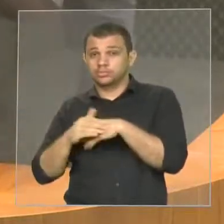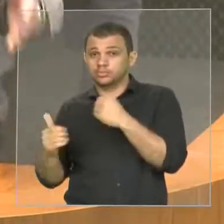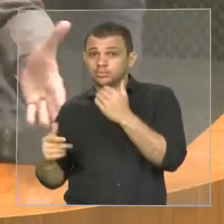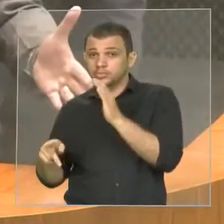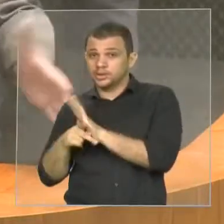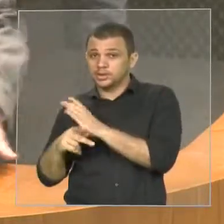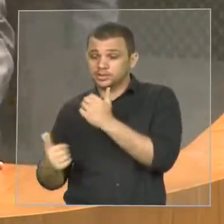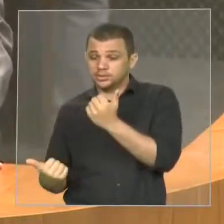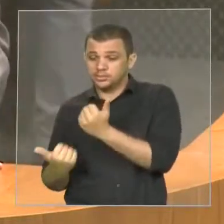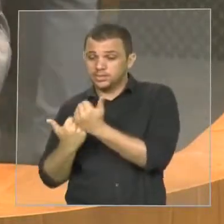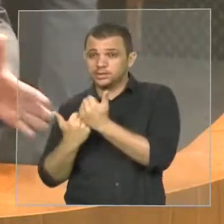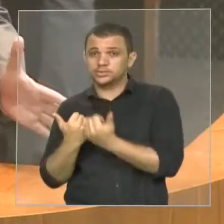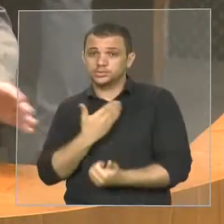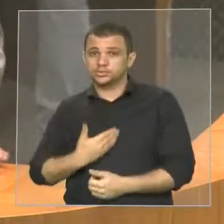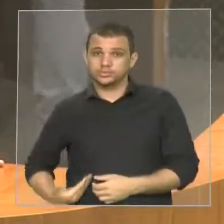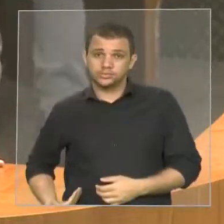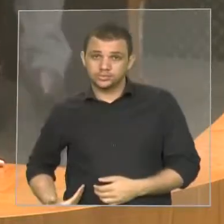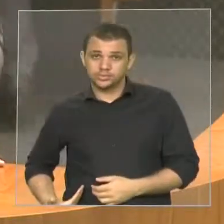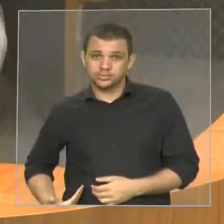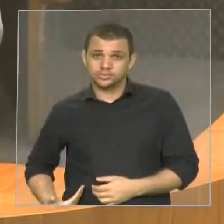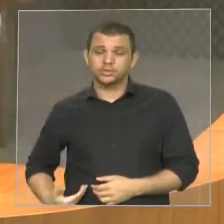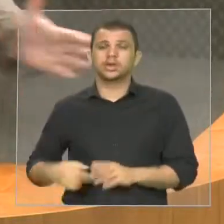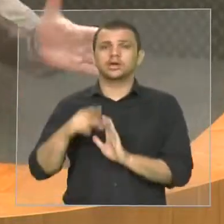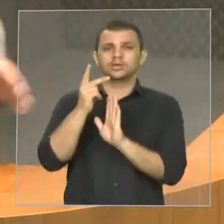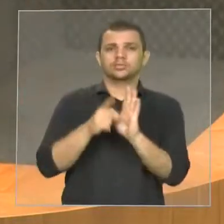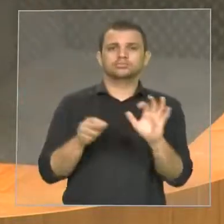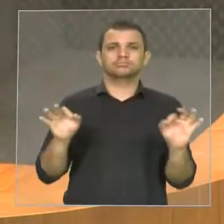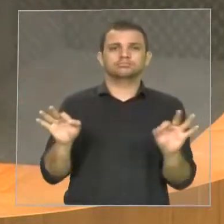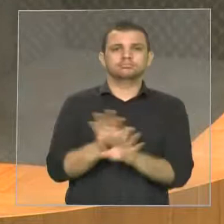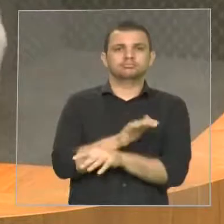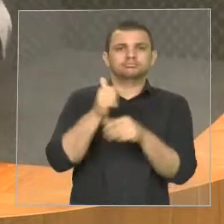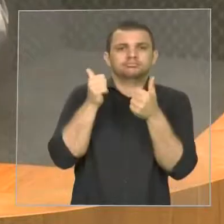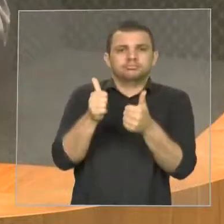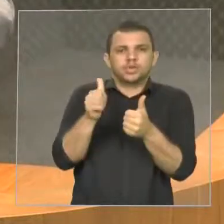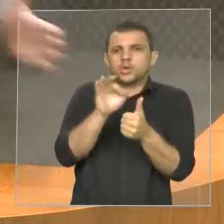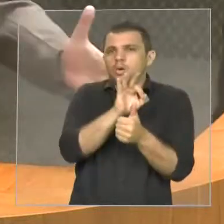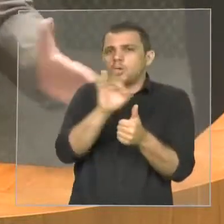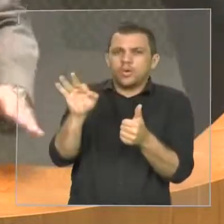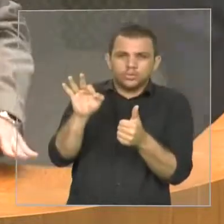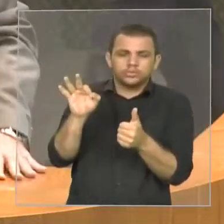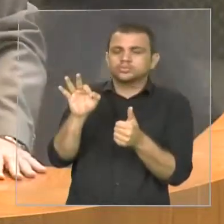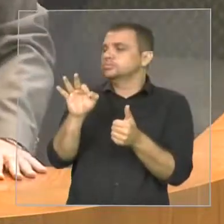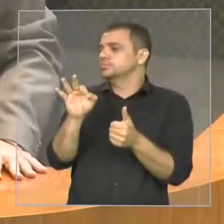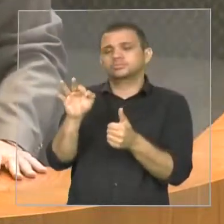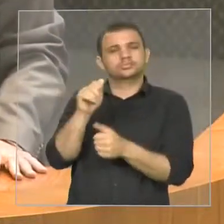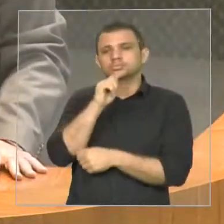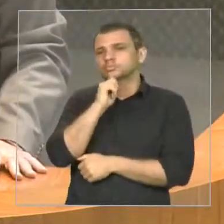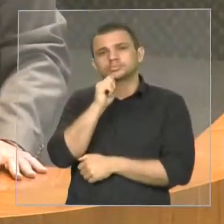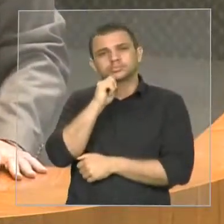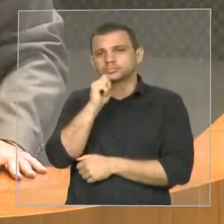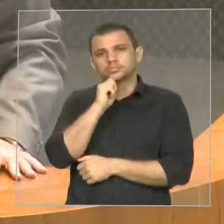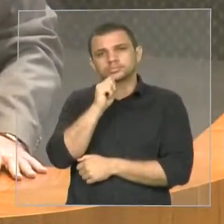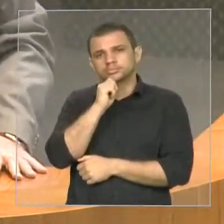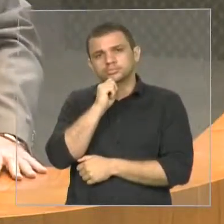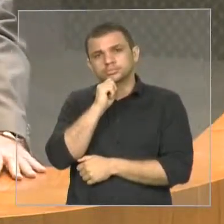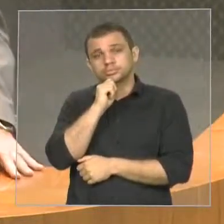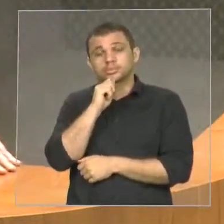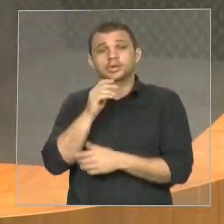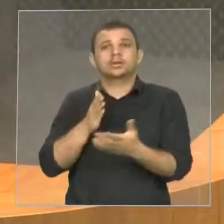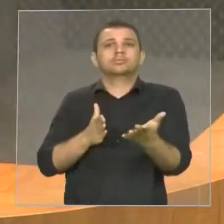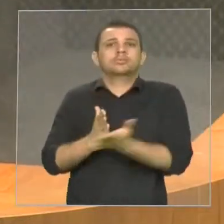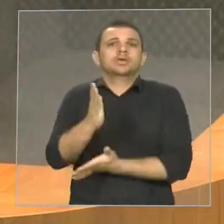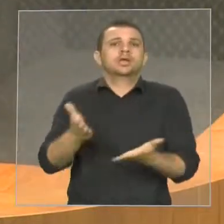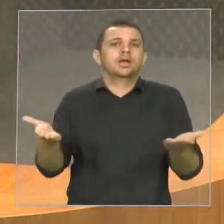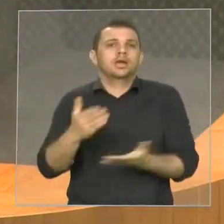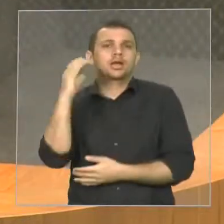Está o projeto ideal? Não. Por que aprovar com tanta pressa? Nós não podíamos discutir mais essa questão? Pessoalmente,